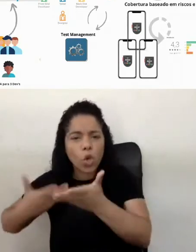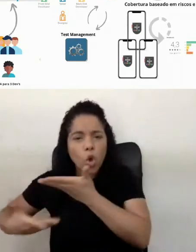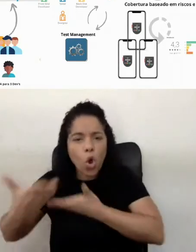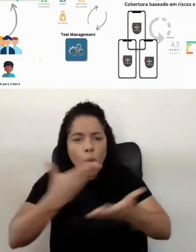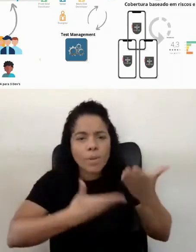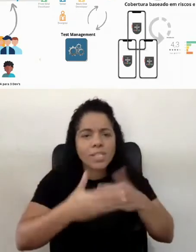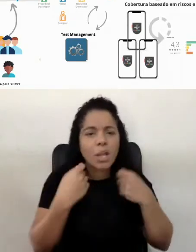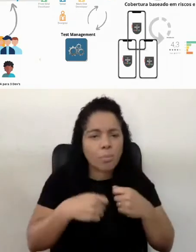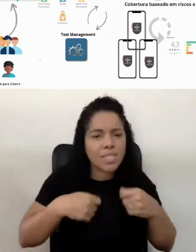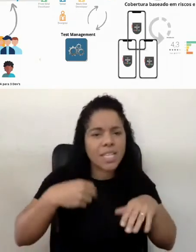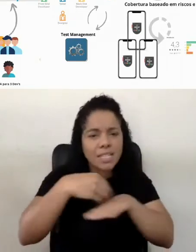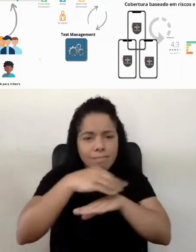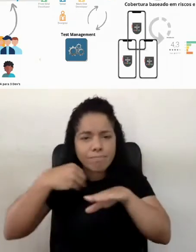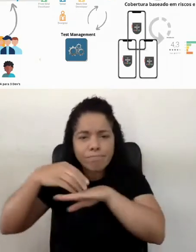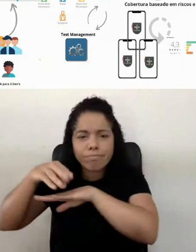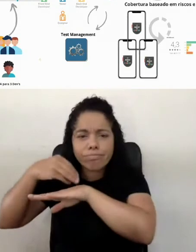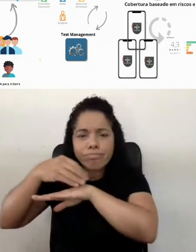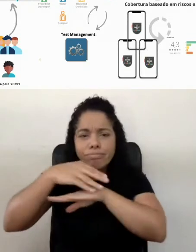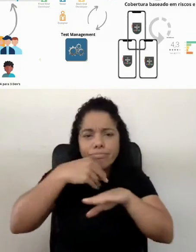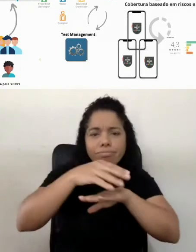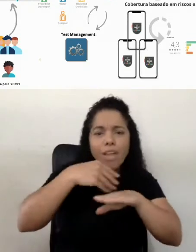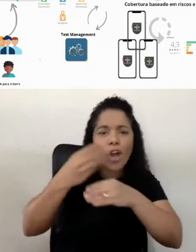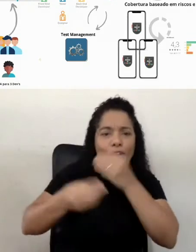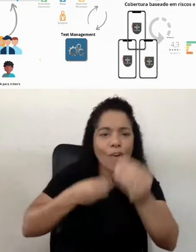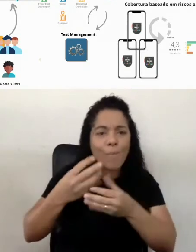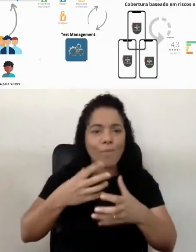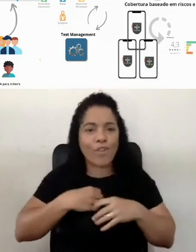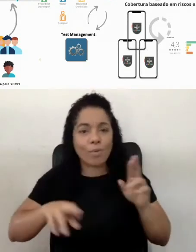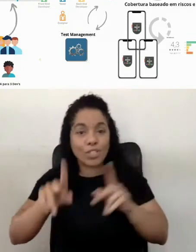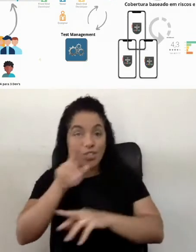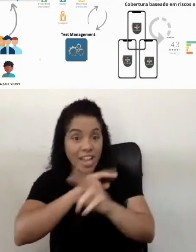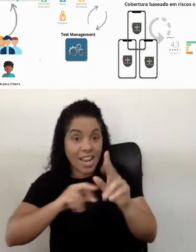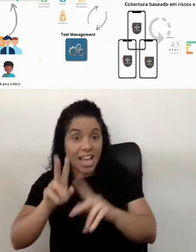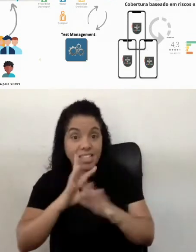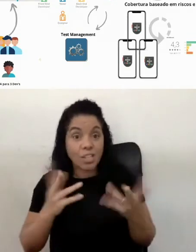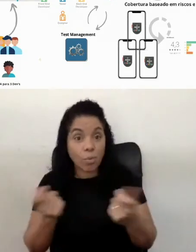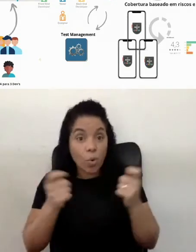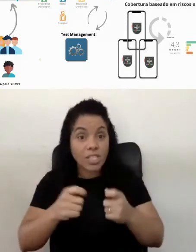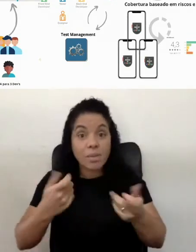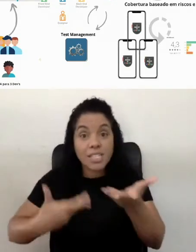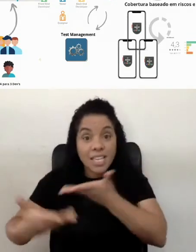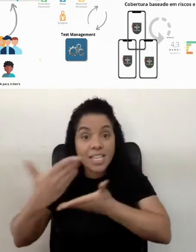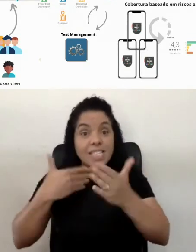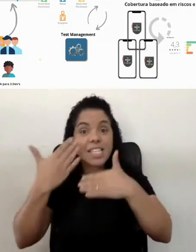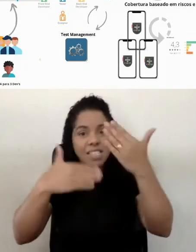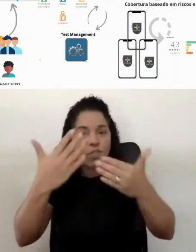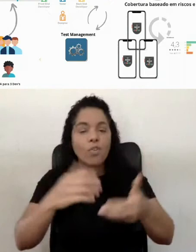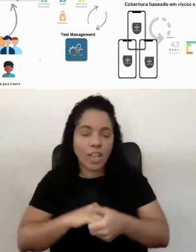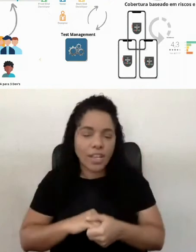comunicação, muita interação, técnicas ali de comunicação, então, são soft skills que nós temos que desenvolver, né? Temos que desenvolver.